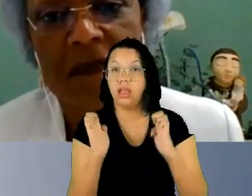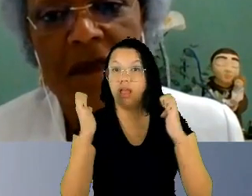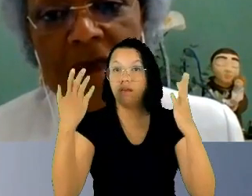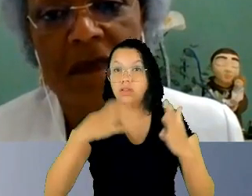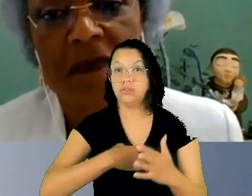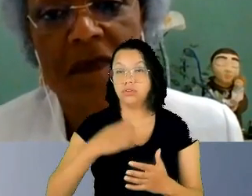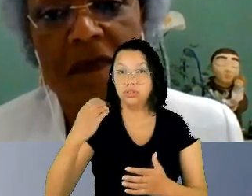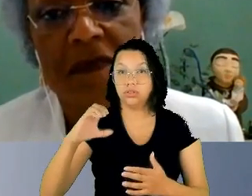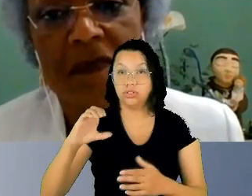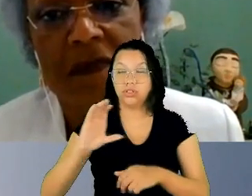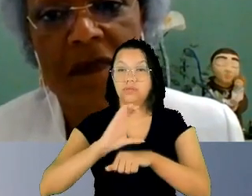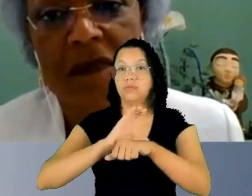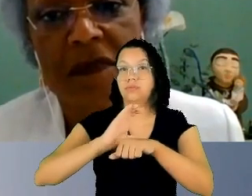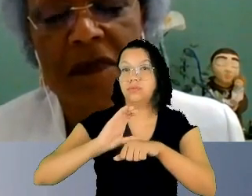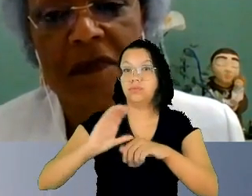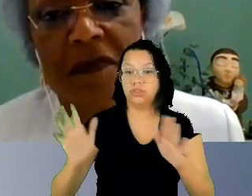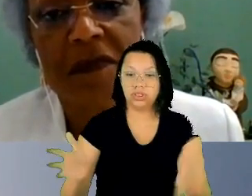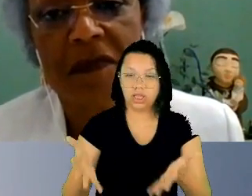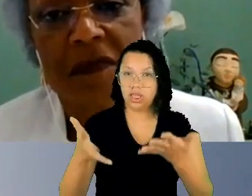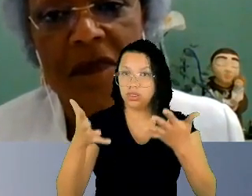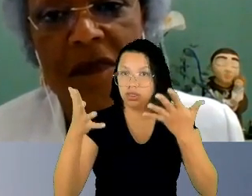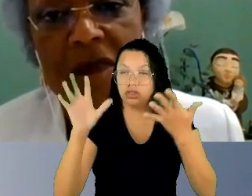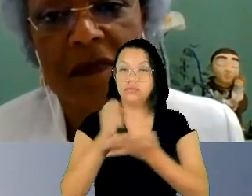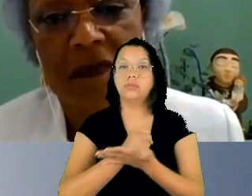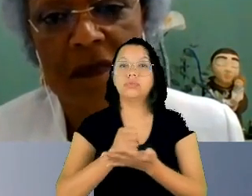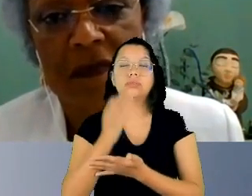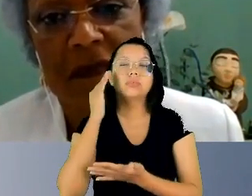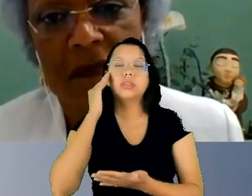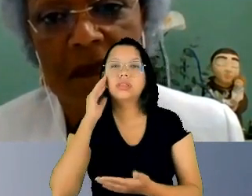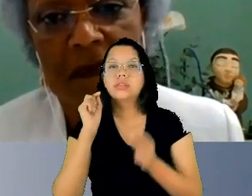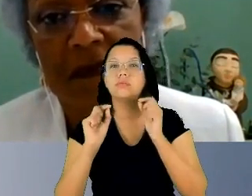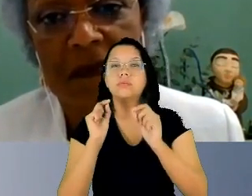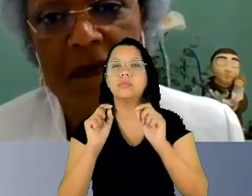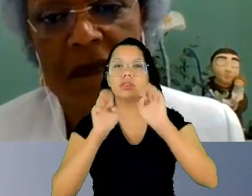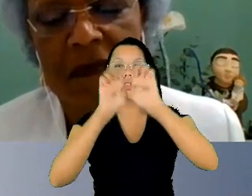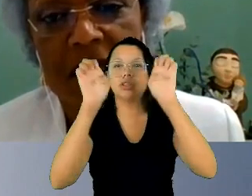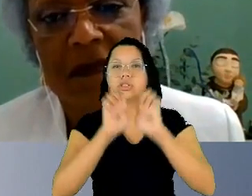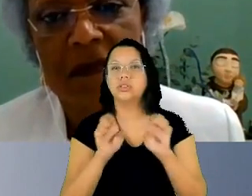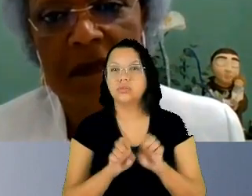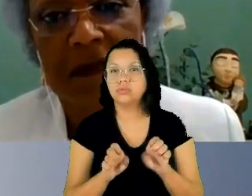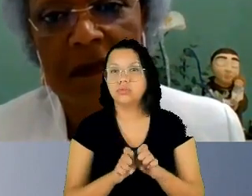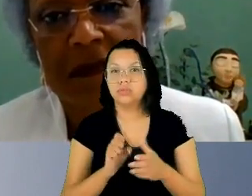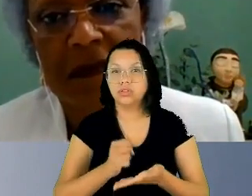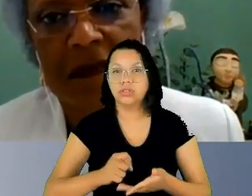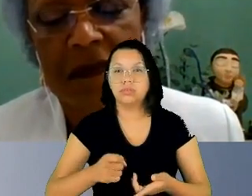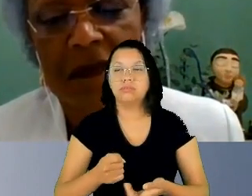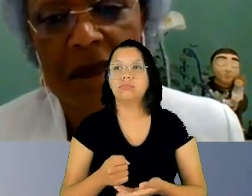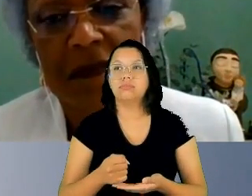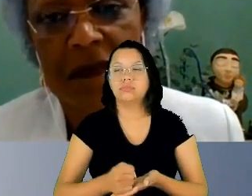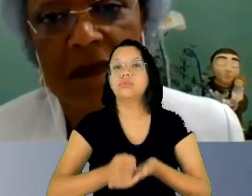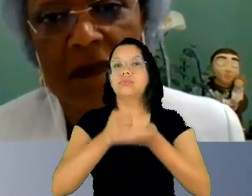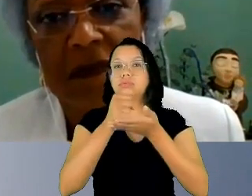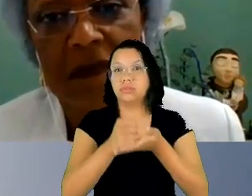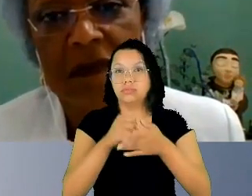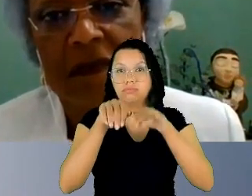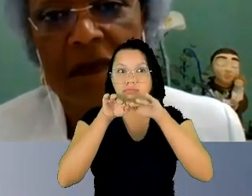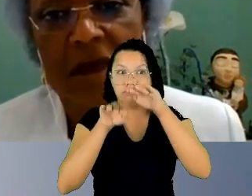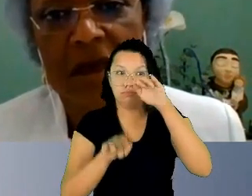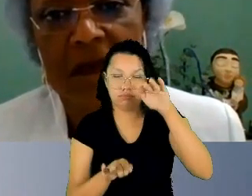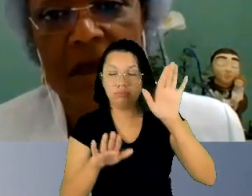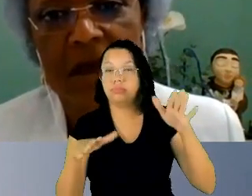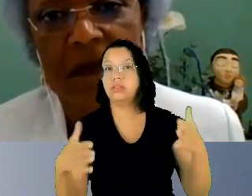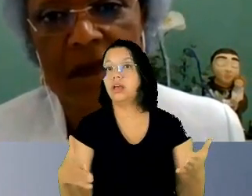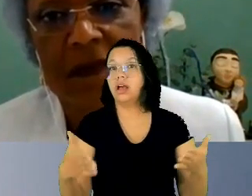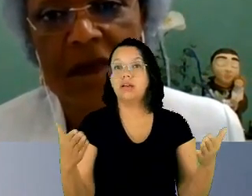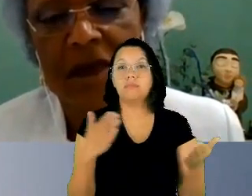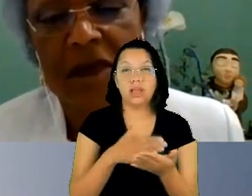debate para entendermos quais as estruturas que sustentam essa disparidade. Foi a partir dessas pesquisas incentivadas